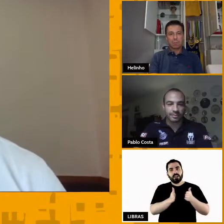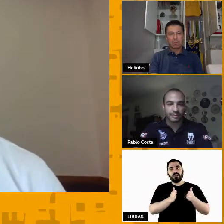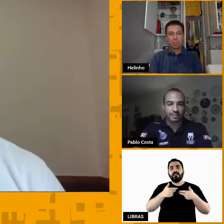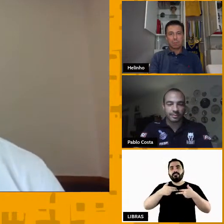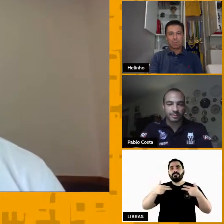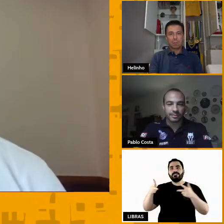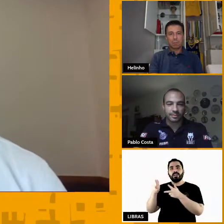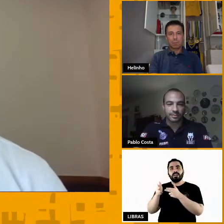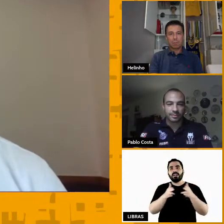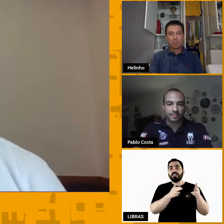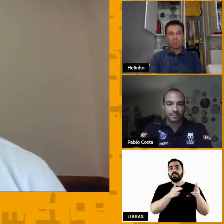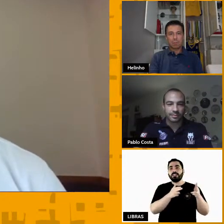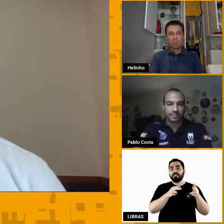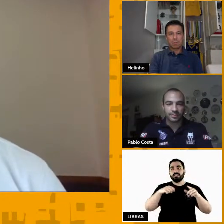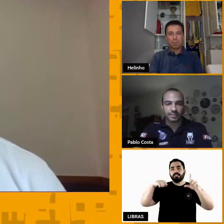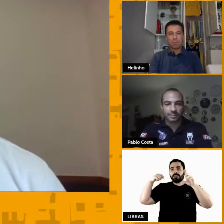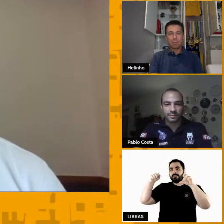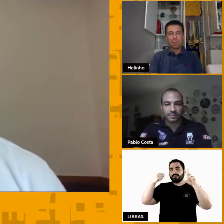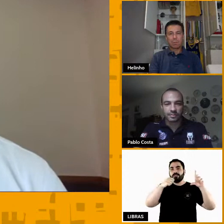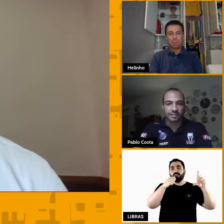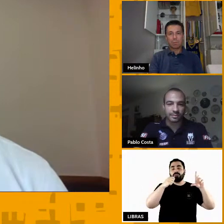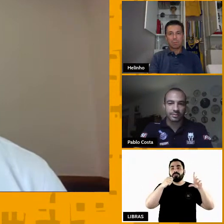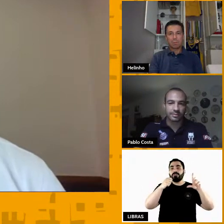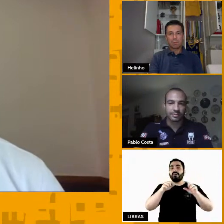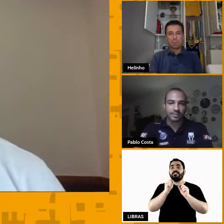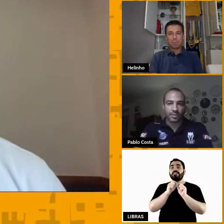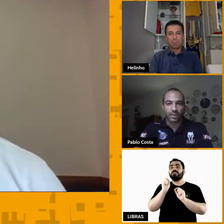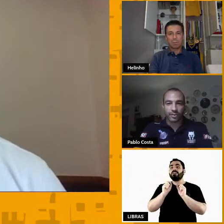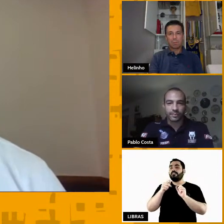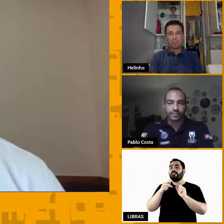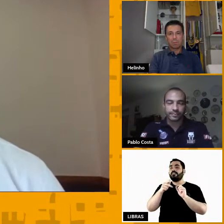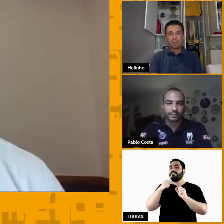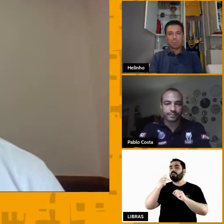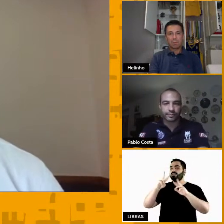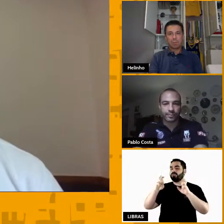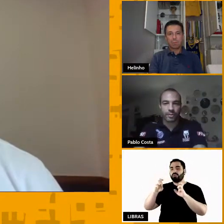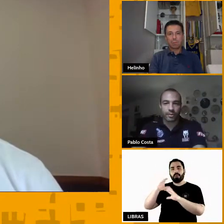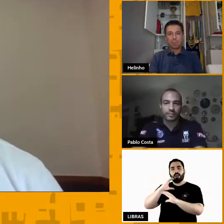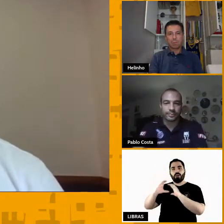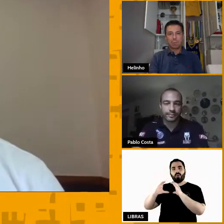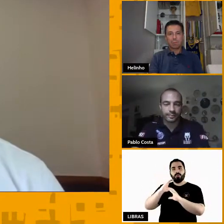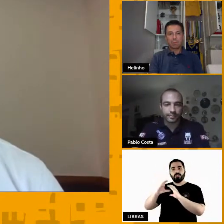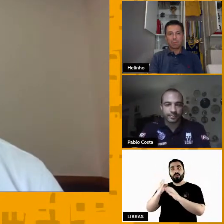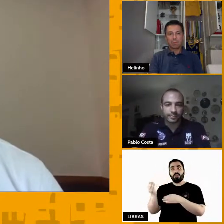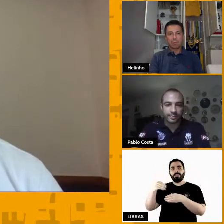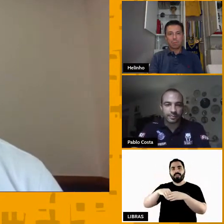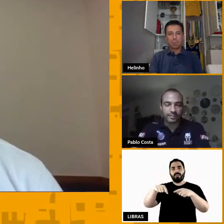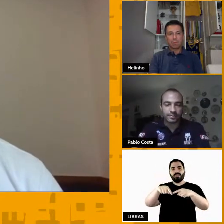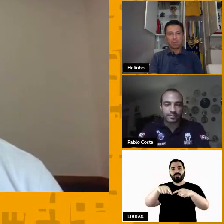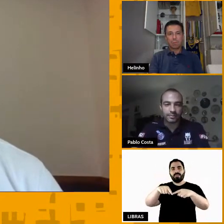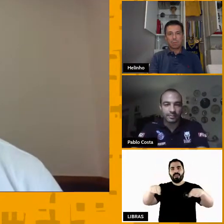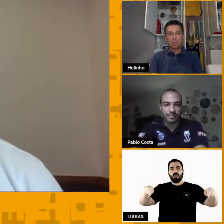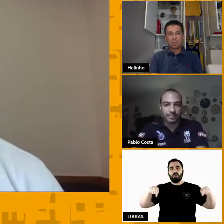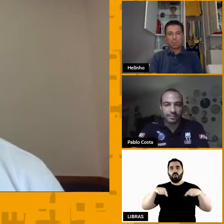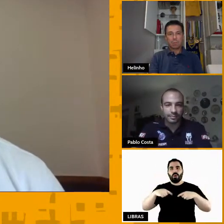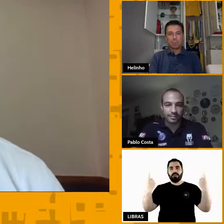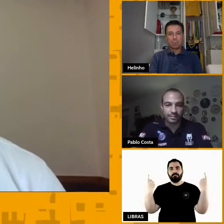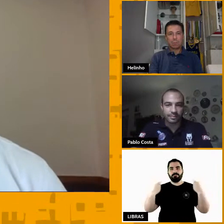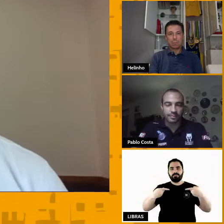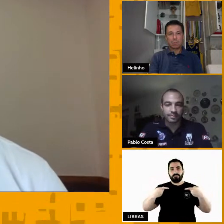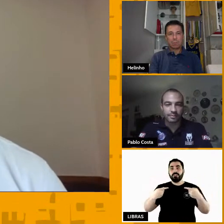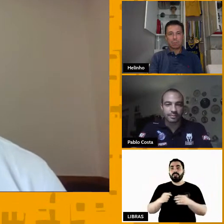vai tratar da comunicação dentro de quadra. O que acontece lá nos bastidores, entre a Comissão